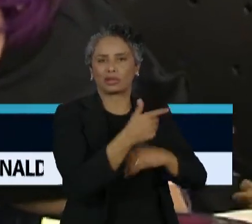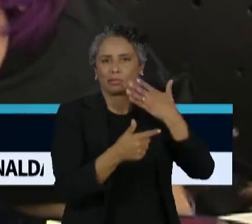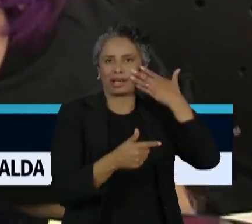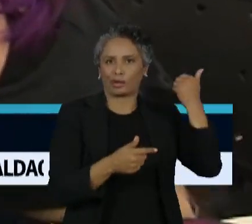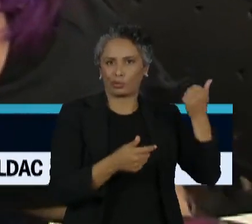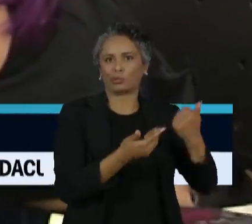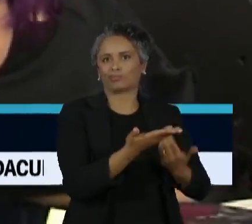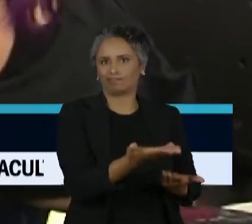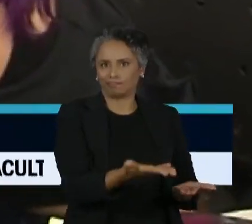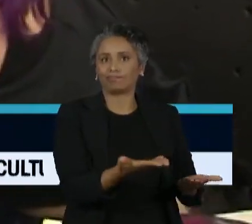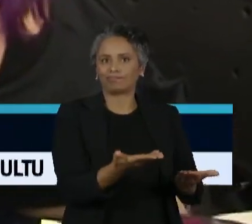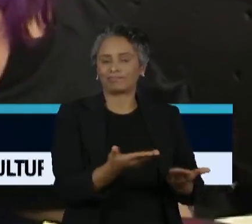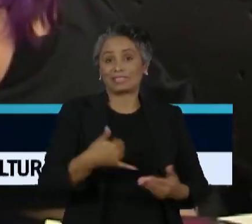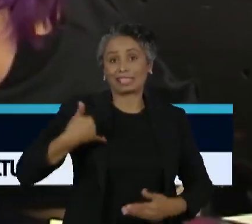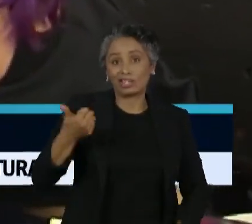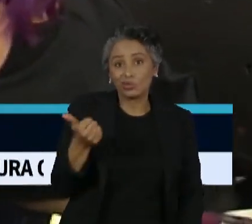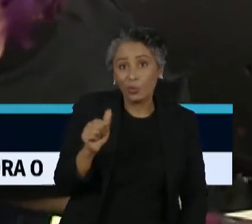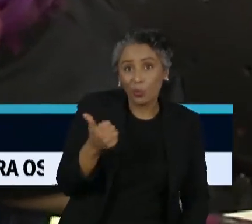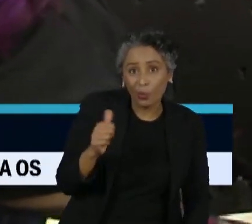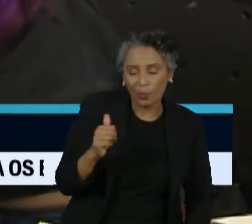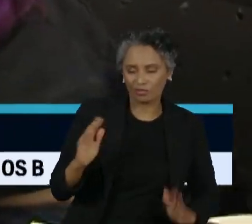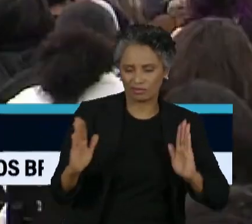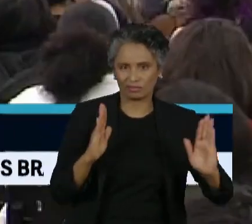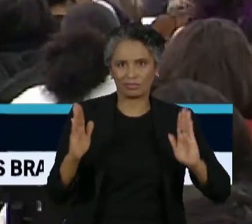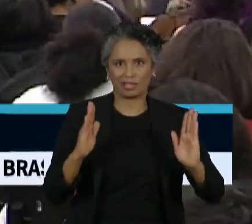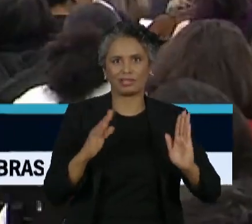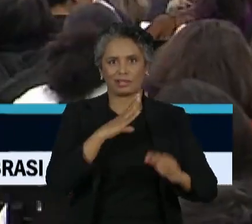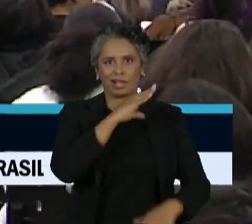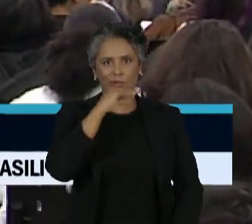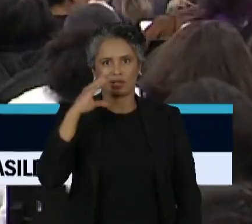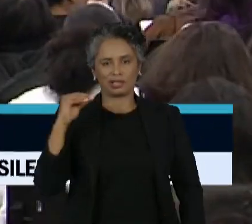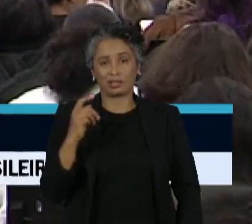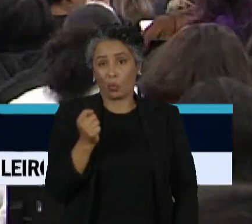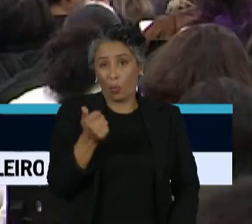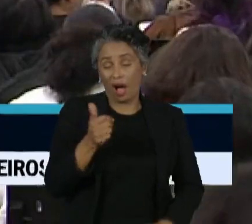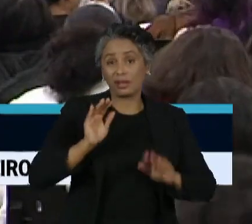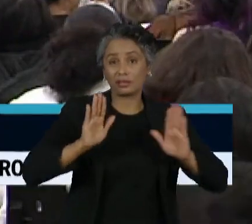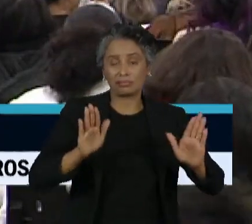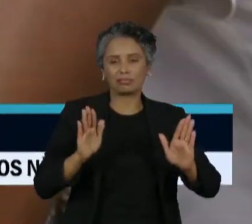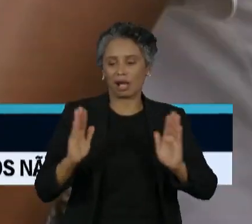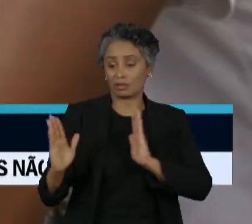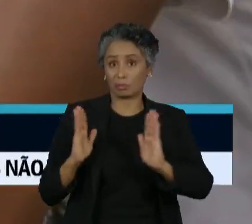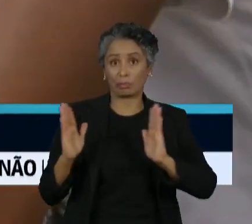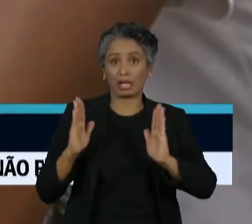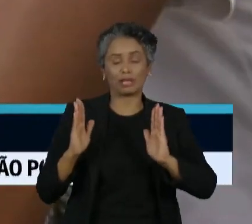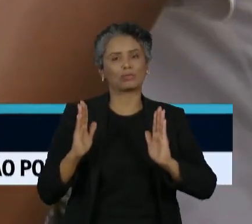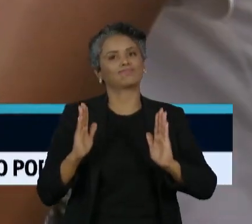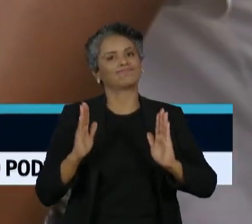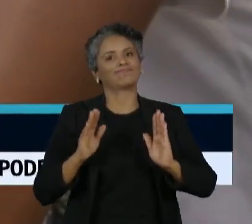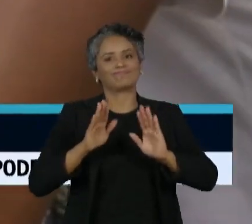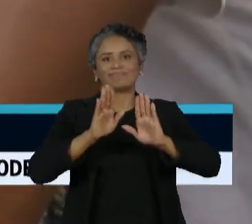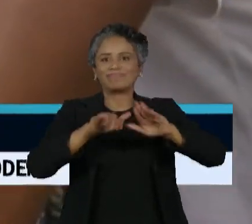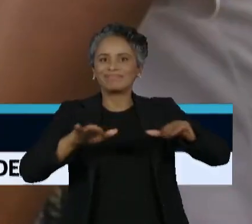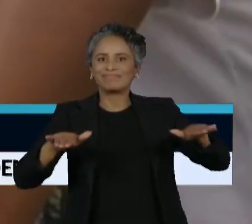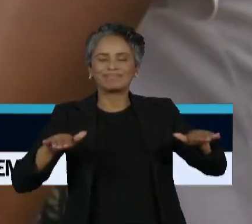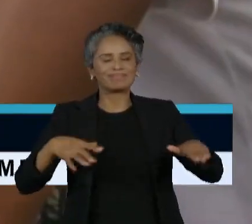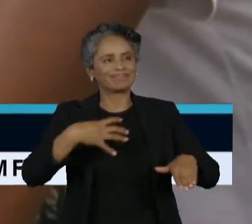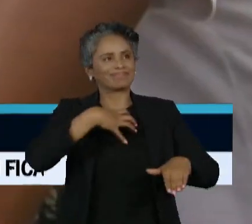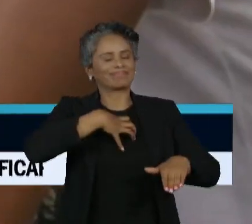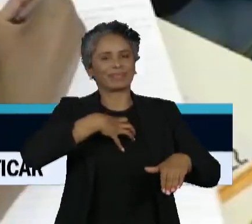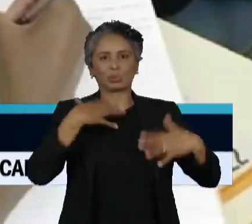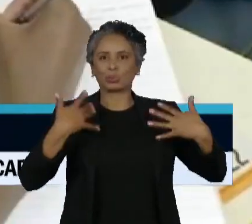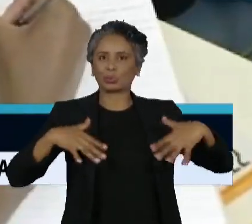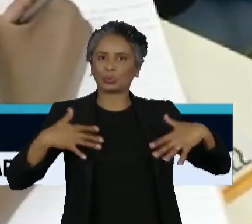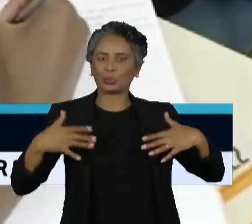11 anos de idade, período da pré-adolescência, uma etapa de descobertas para as crianças. Mas